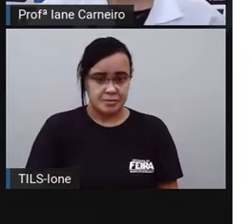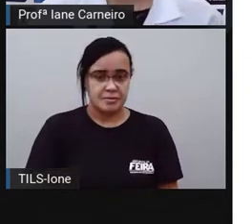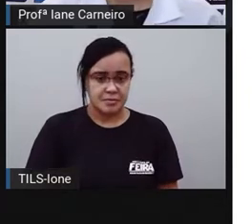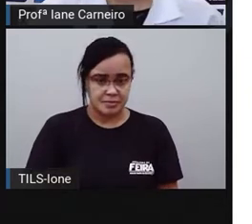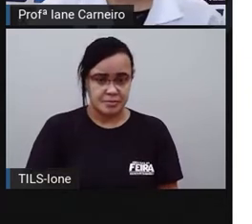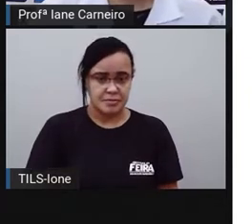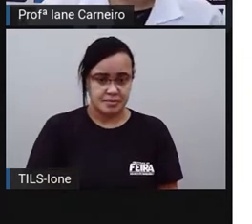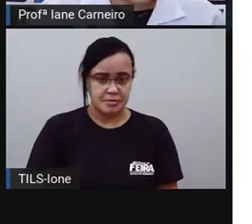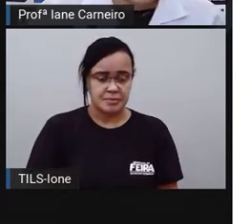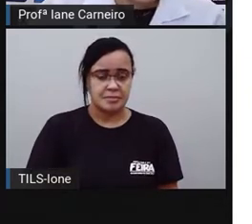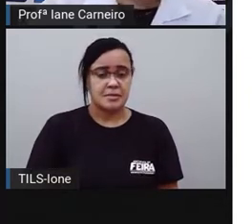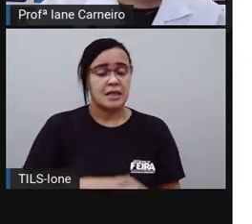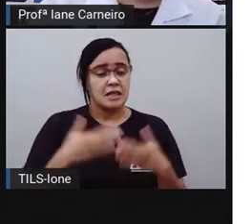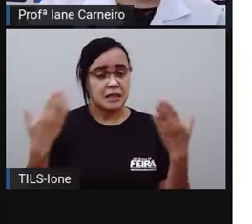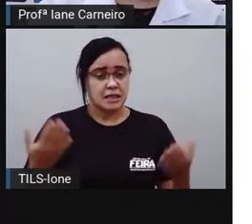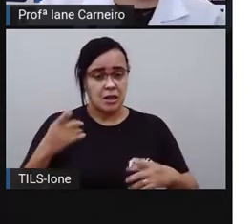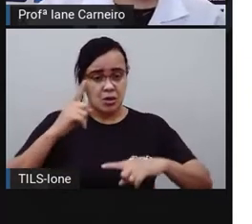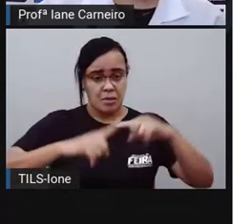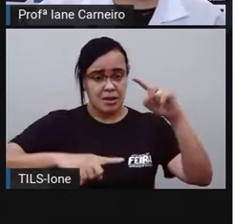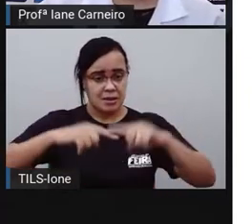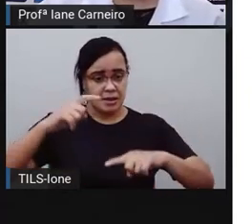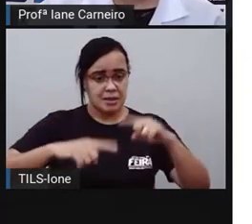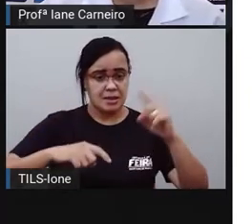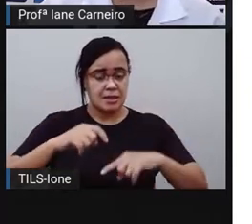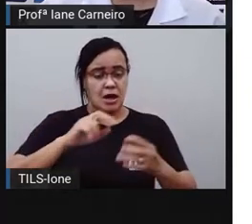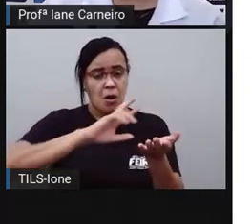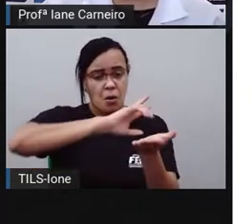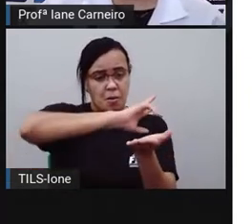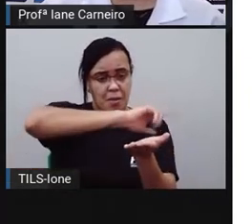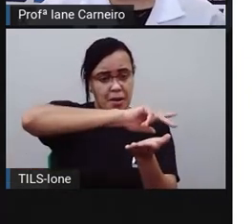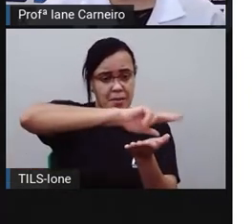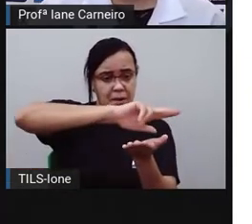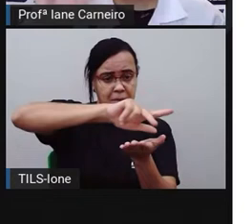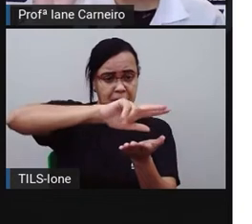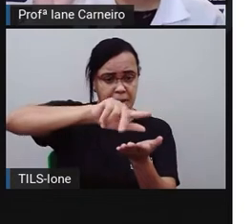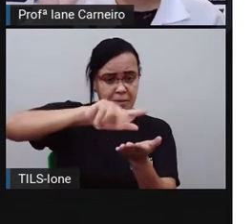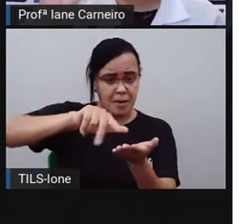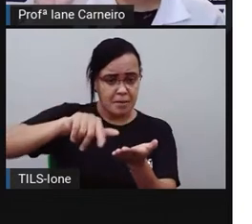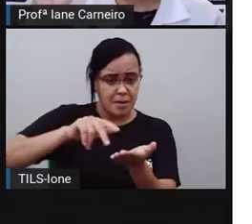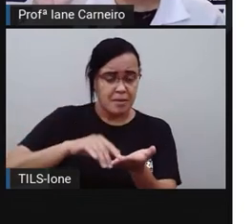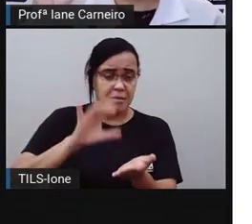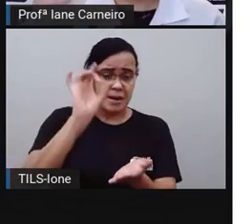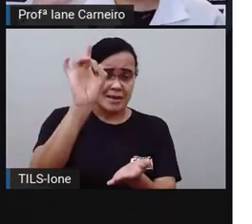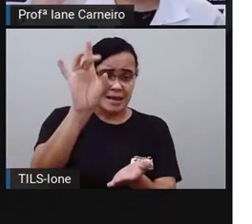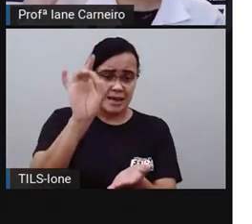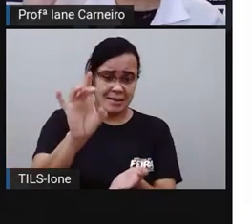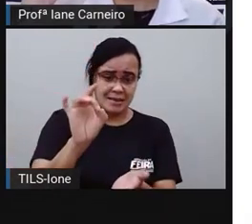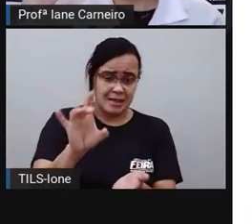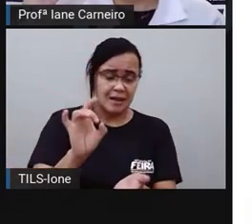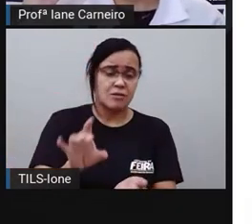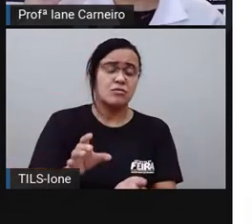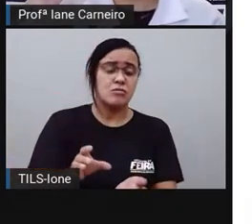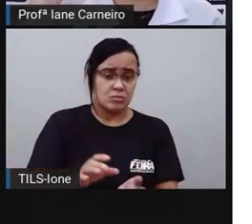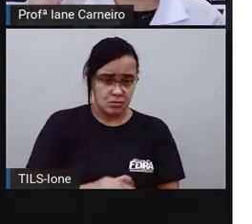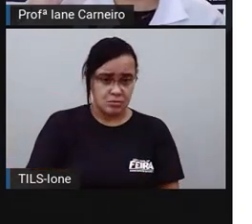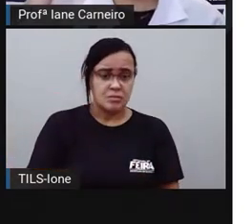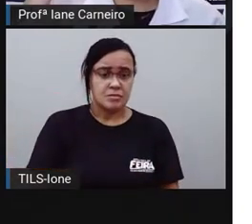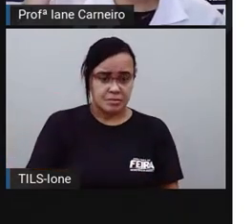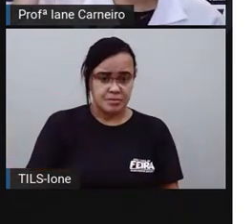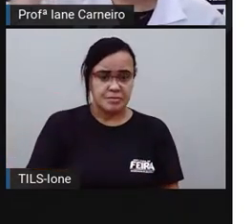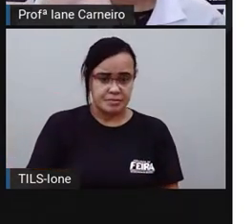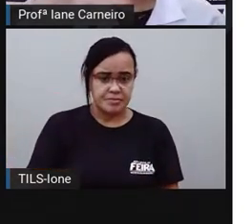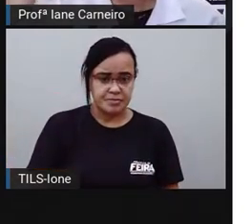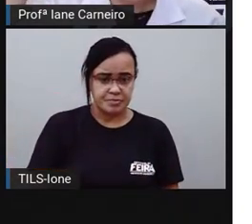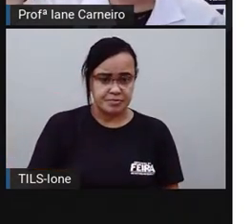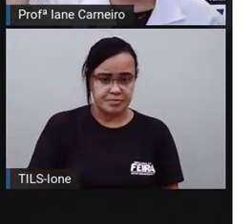Fermento químico, né? É quarto de xícara de leite. Ou seja, a gente vai dividir o copo, como a gente